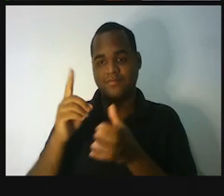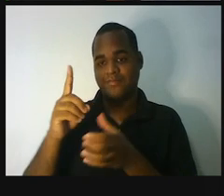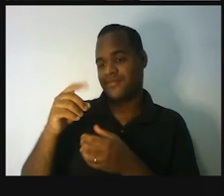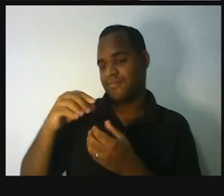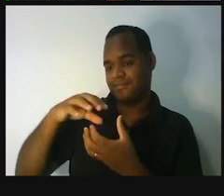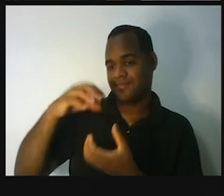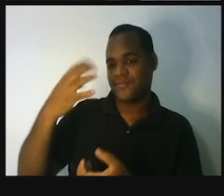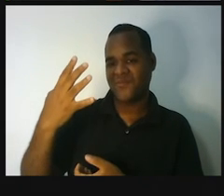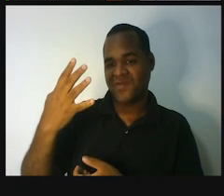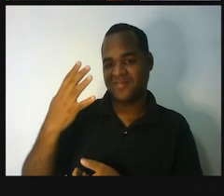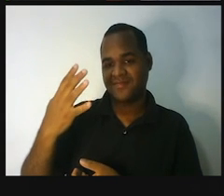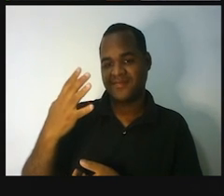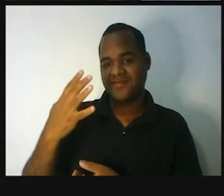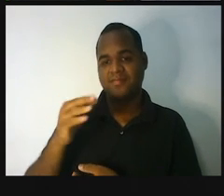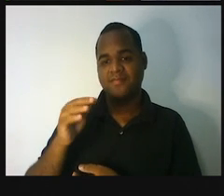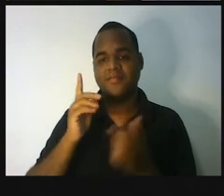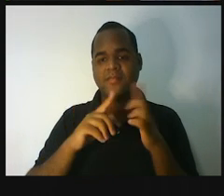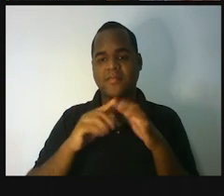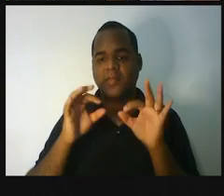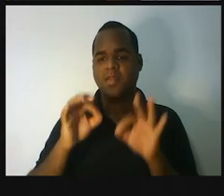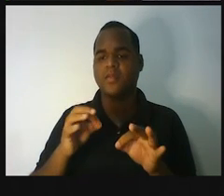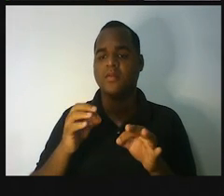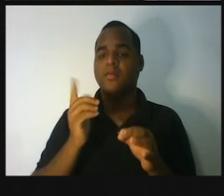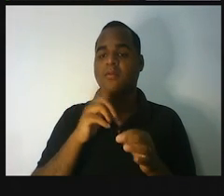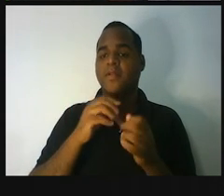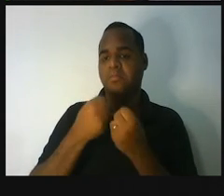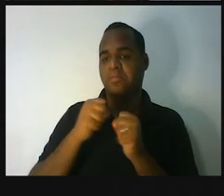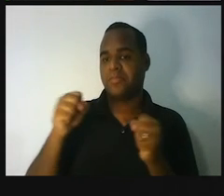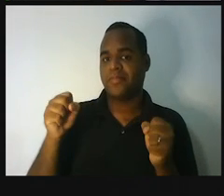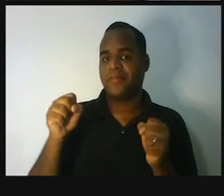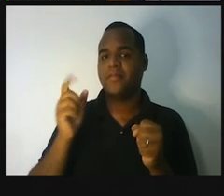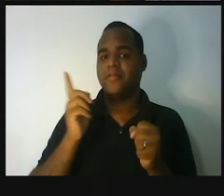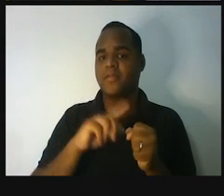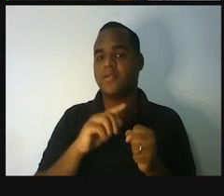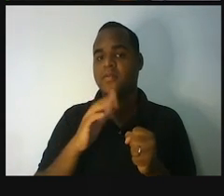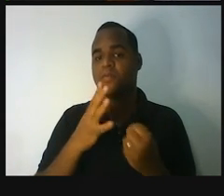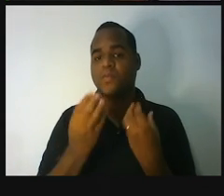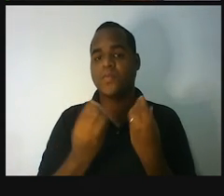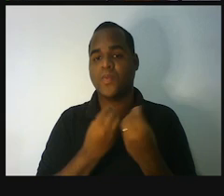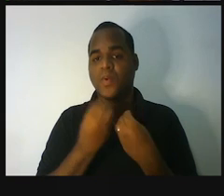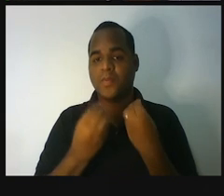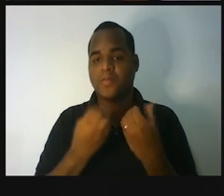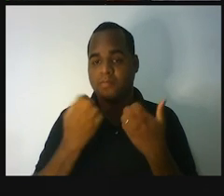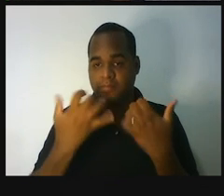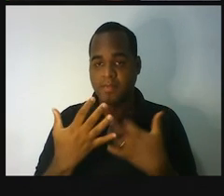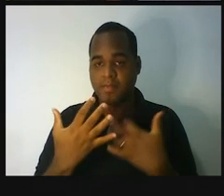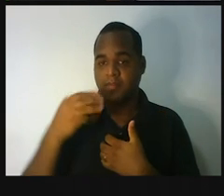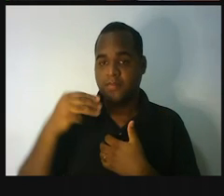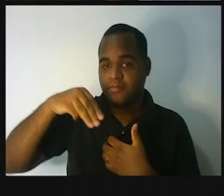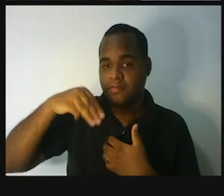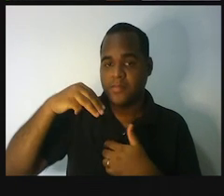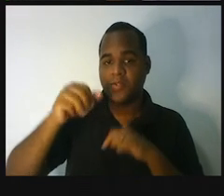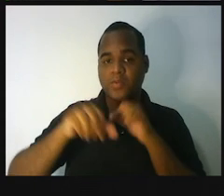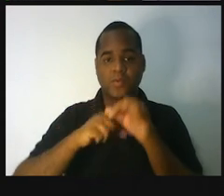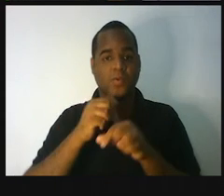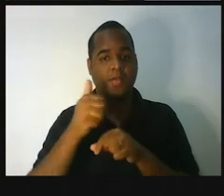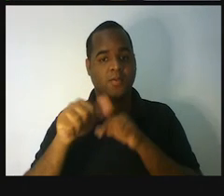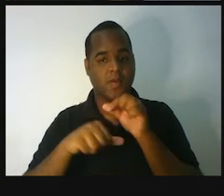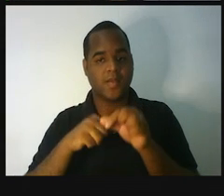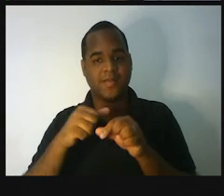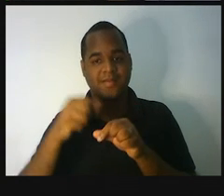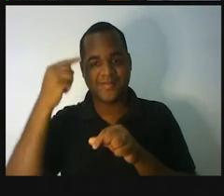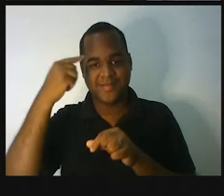Quando a gente achar esse grande fio em metros, a gente pega esses metros e muda para decímetros.